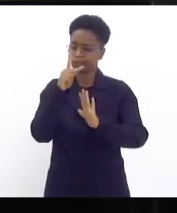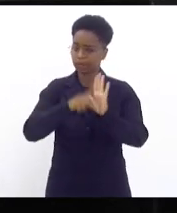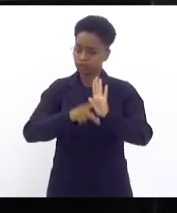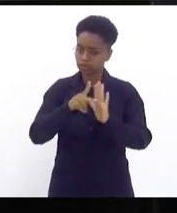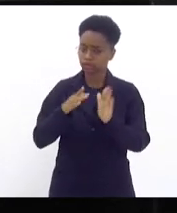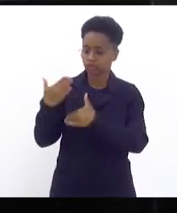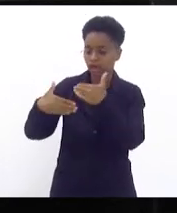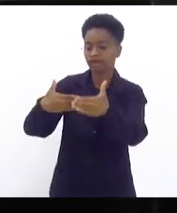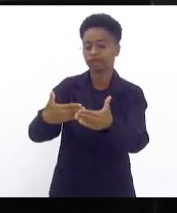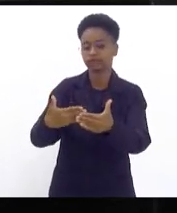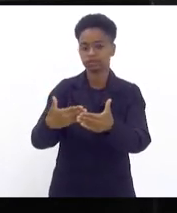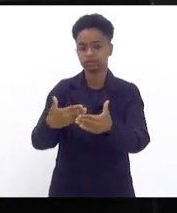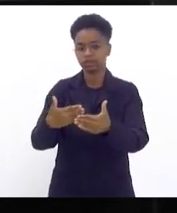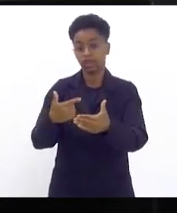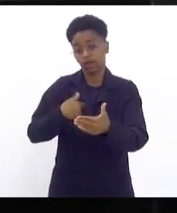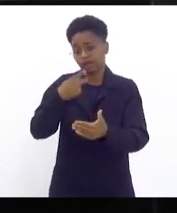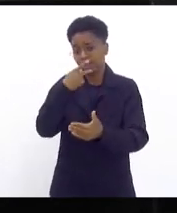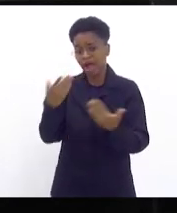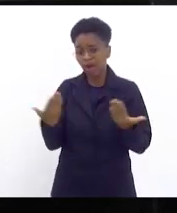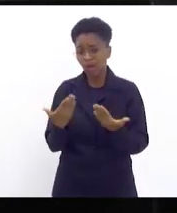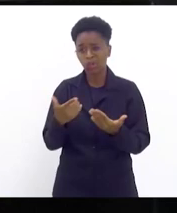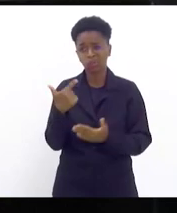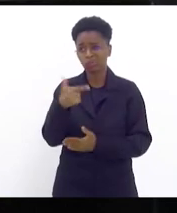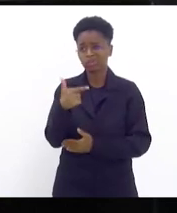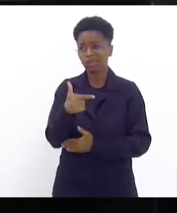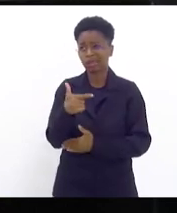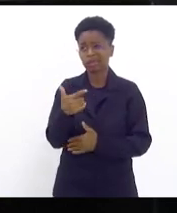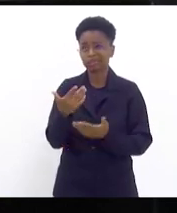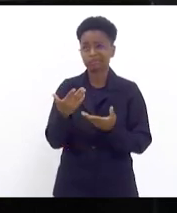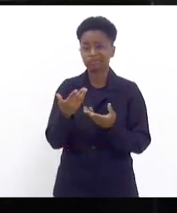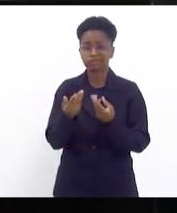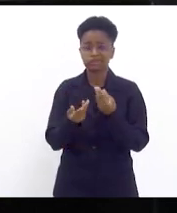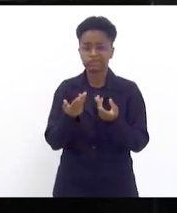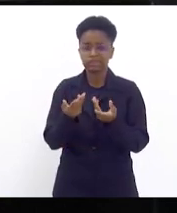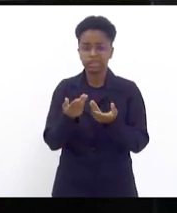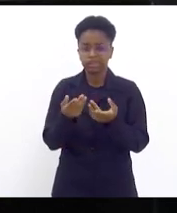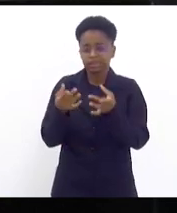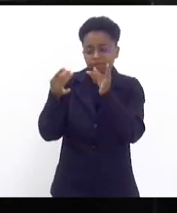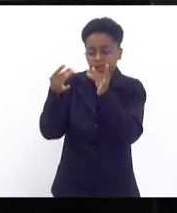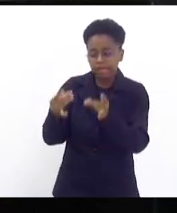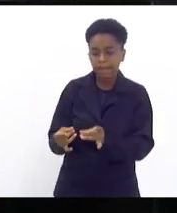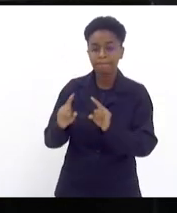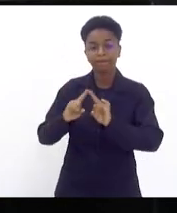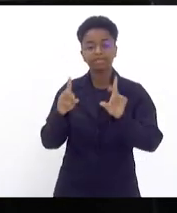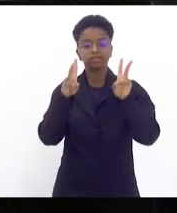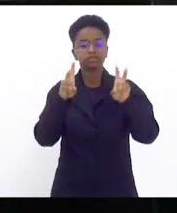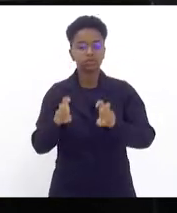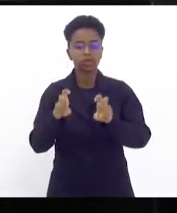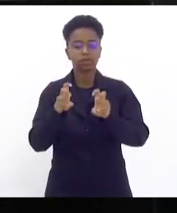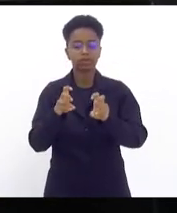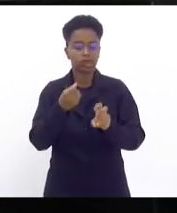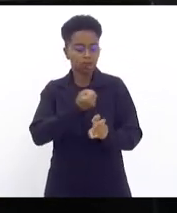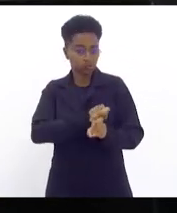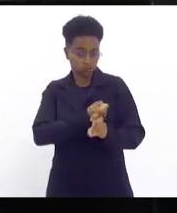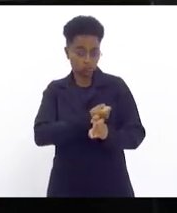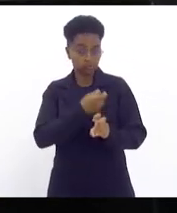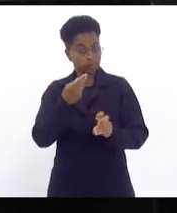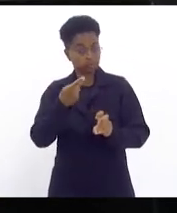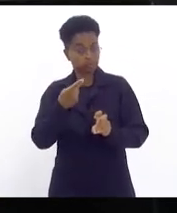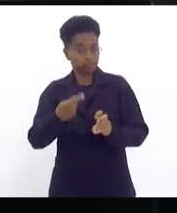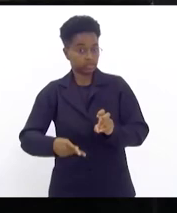falo agora, não com tanta propriedade, com relação aos números da educação do nosso Estado. E aqui não tenho o